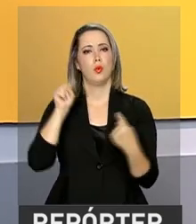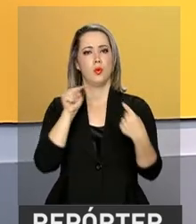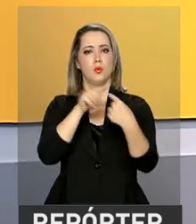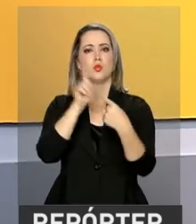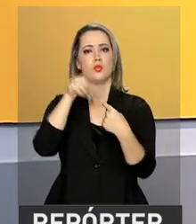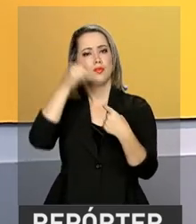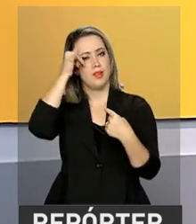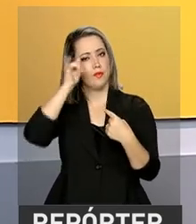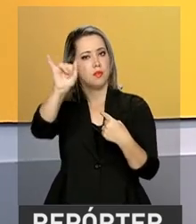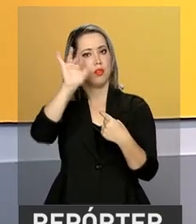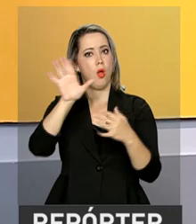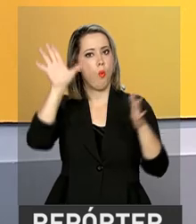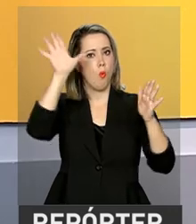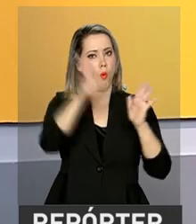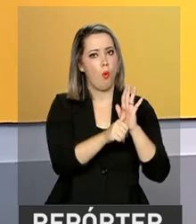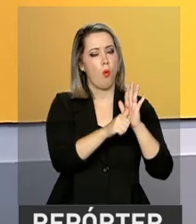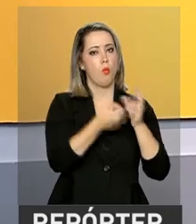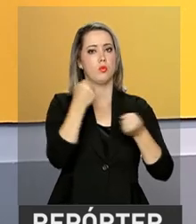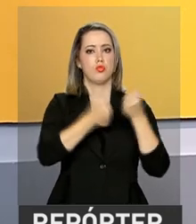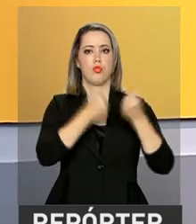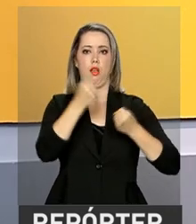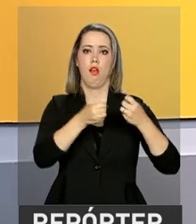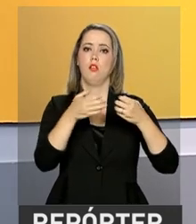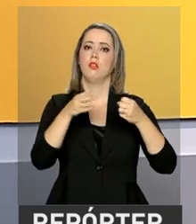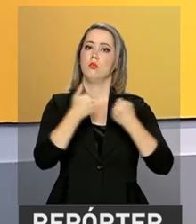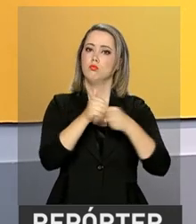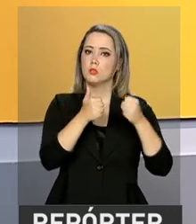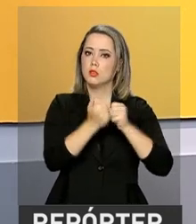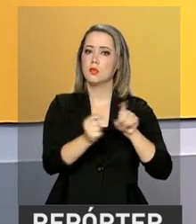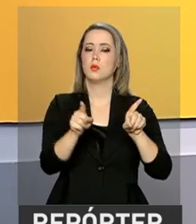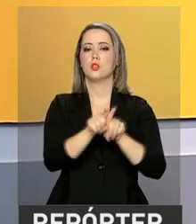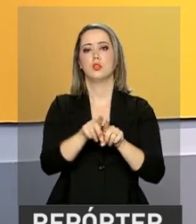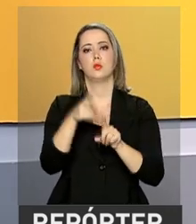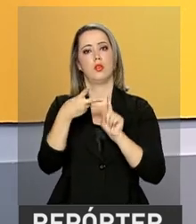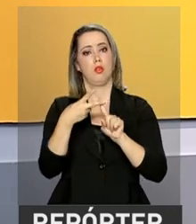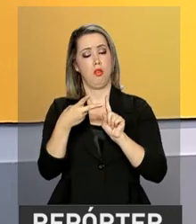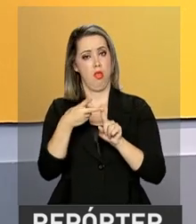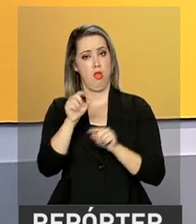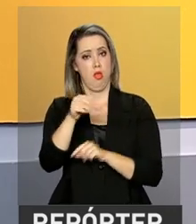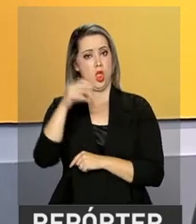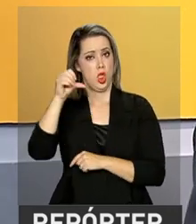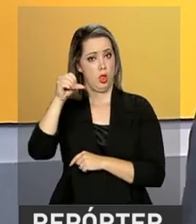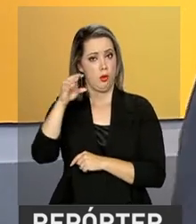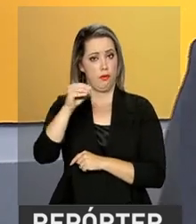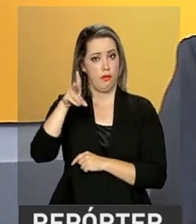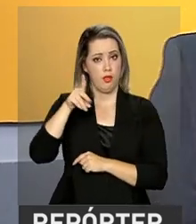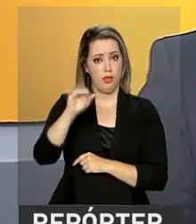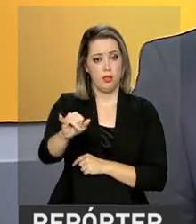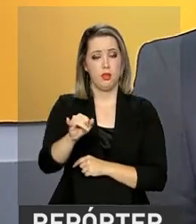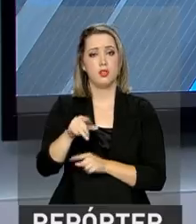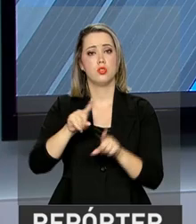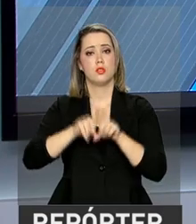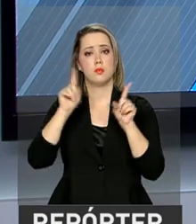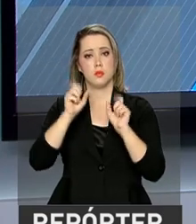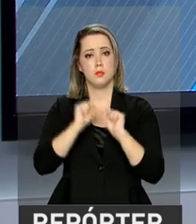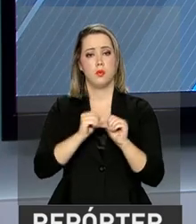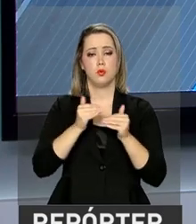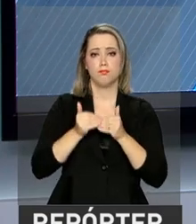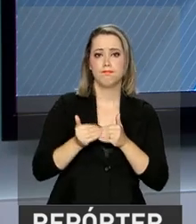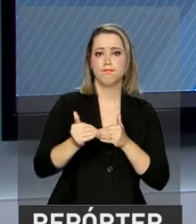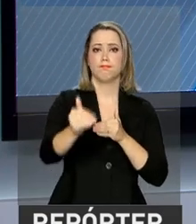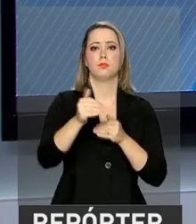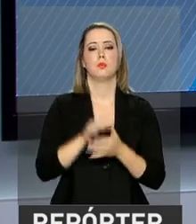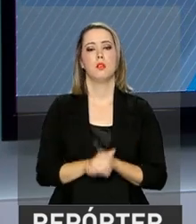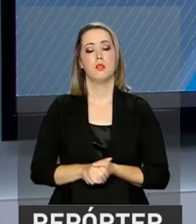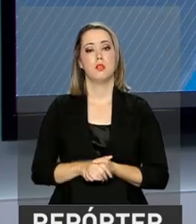roubo de cargas e veículos. Os homens vão ficar 90 dias no Estado, mas esse período pode ser prorrogado. E nós